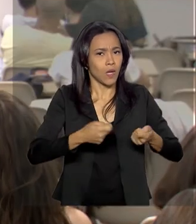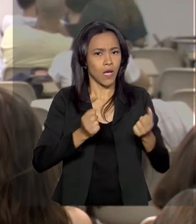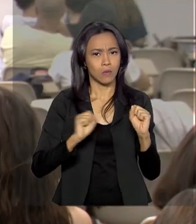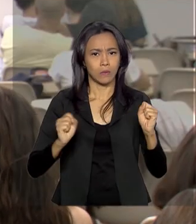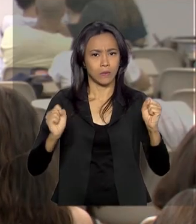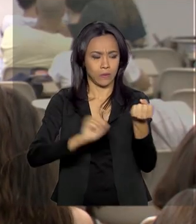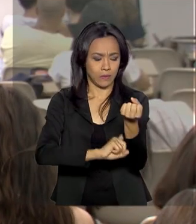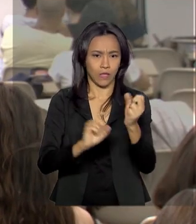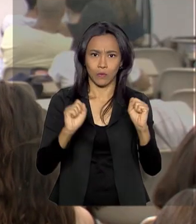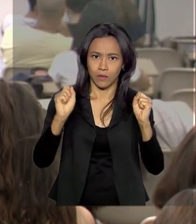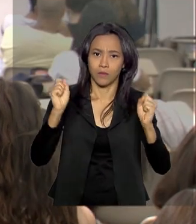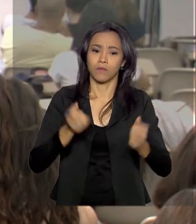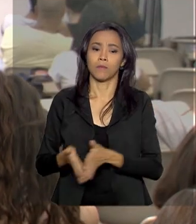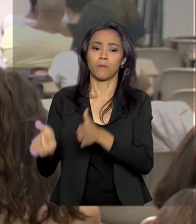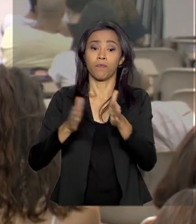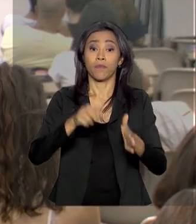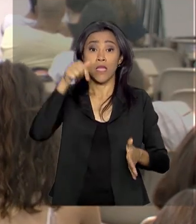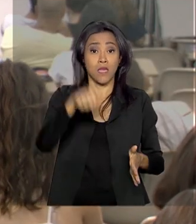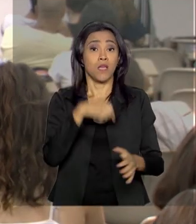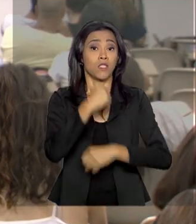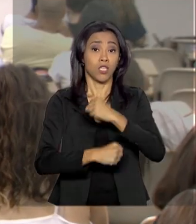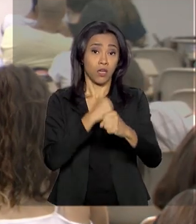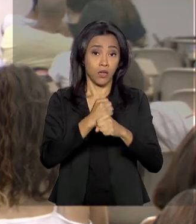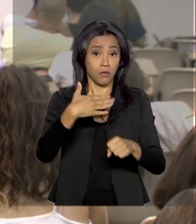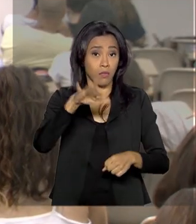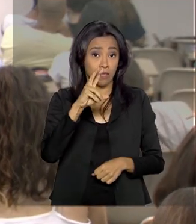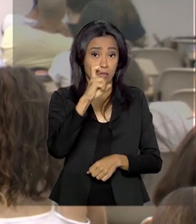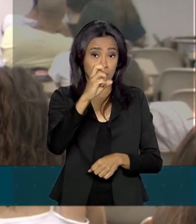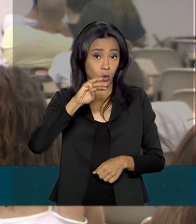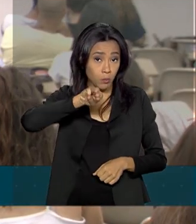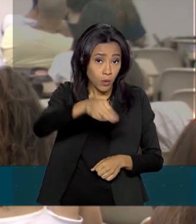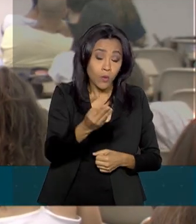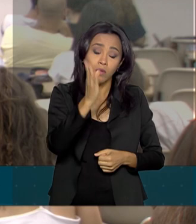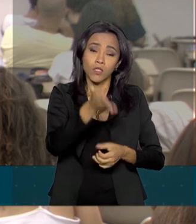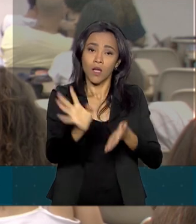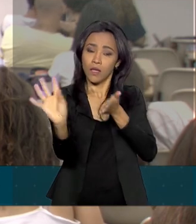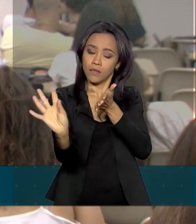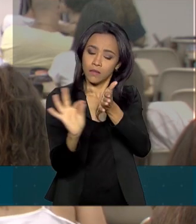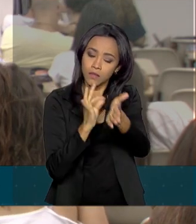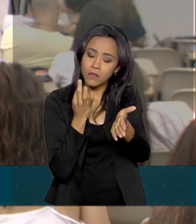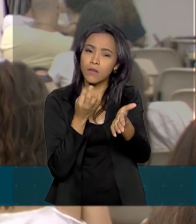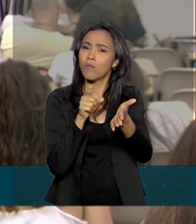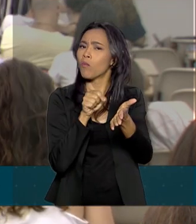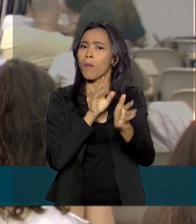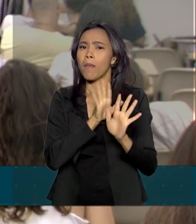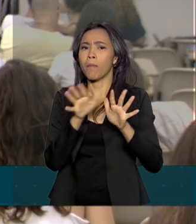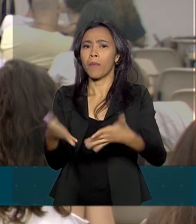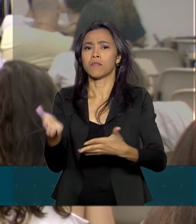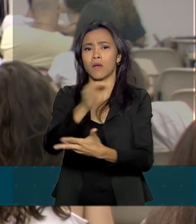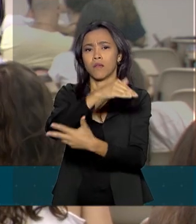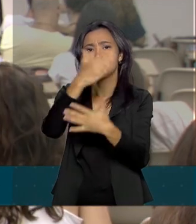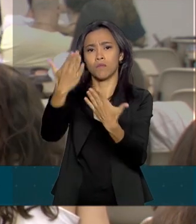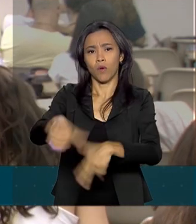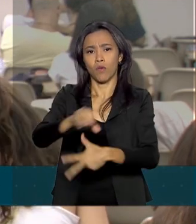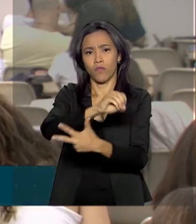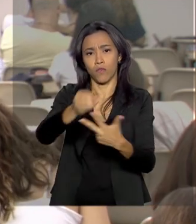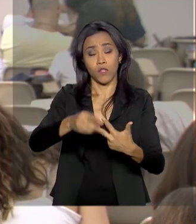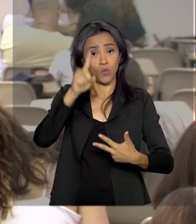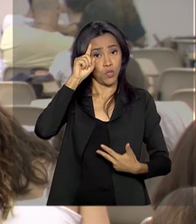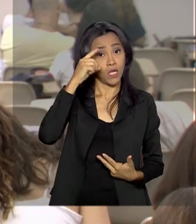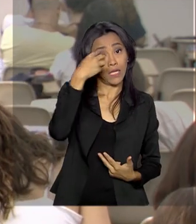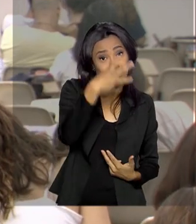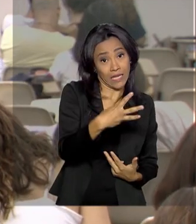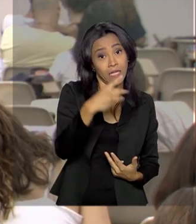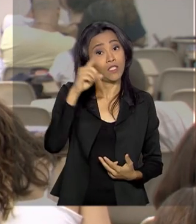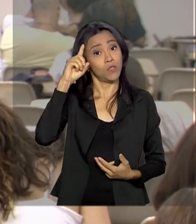Neste ano, mais de 5 milhões de estudantes fizeram inscrição para participar do Exame Nacional do Ensino Médio nos dias 3 e